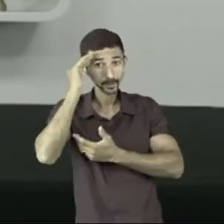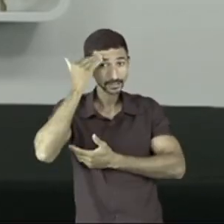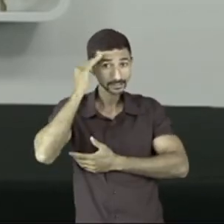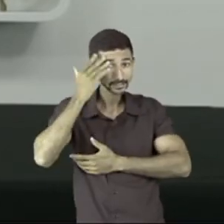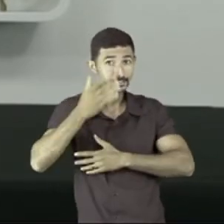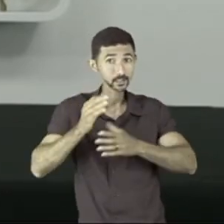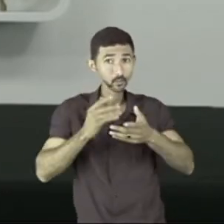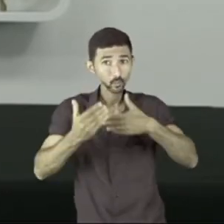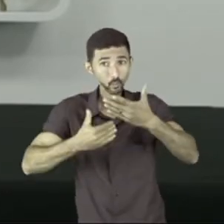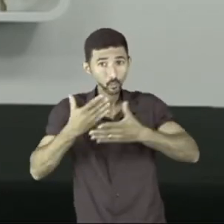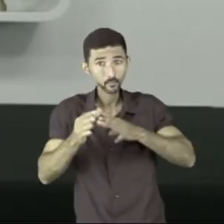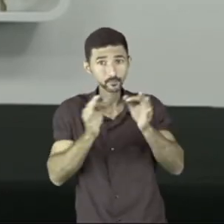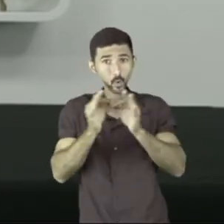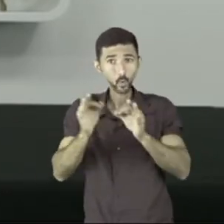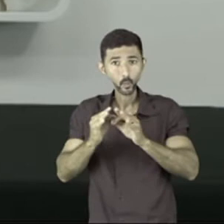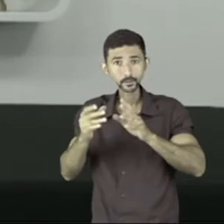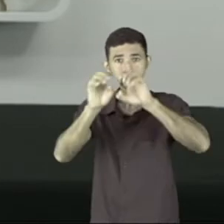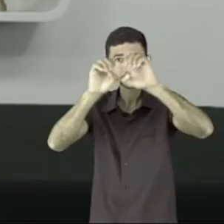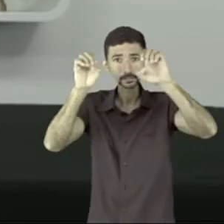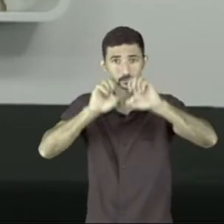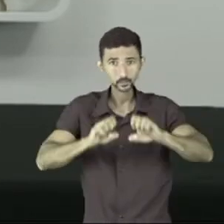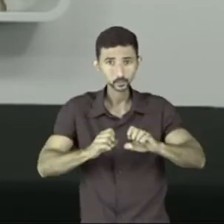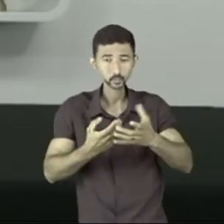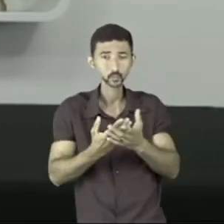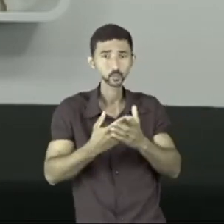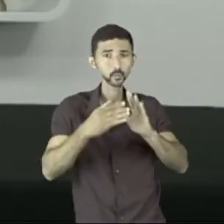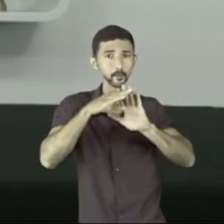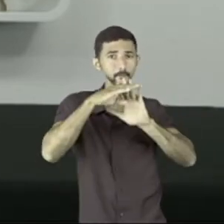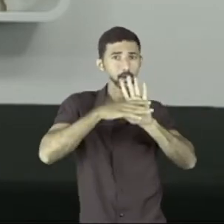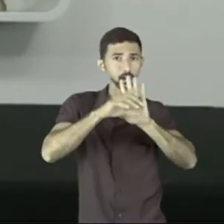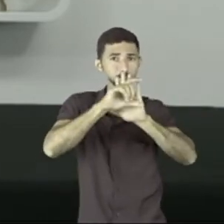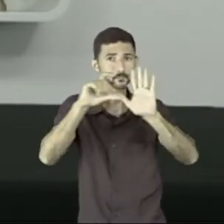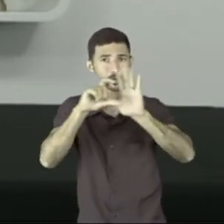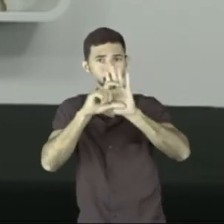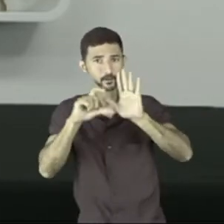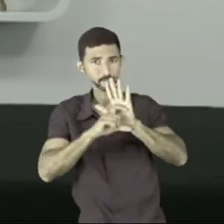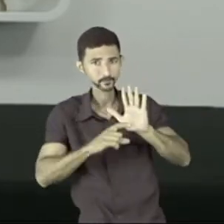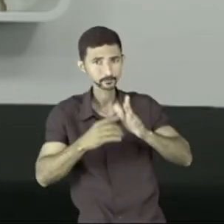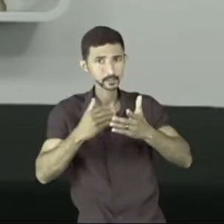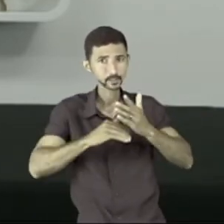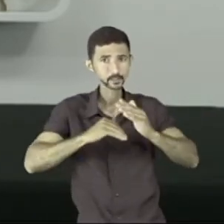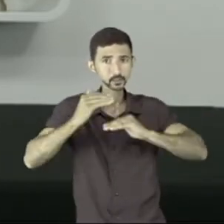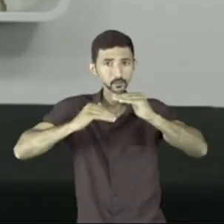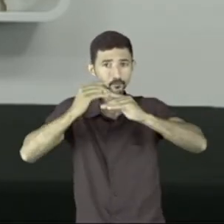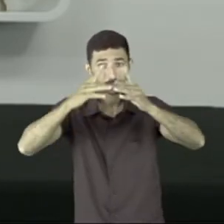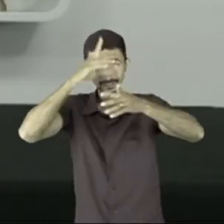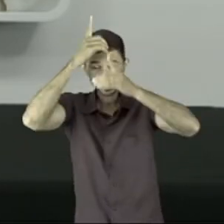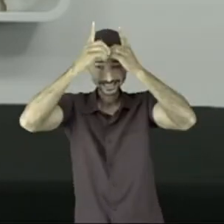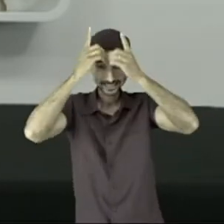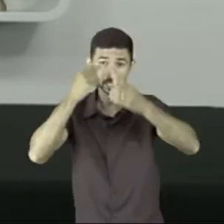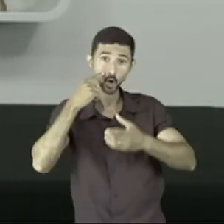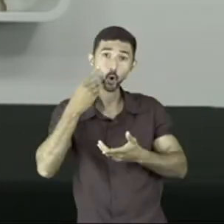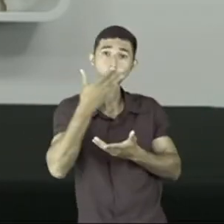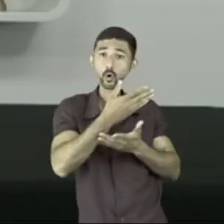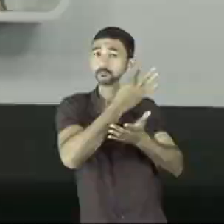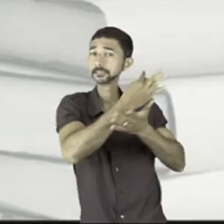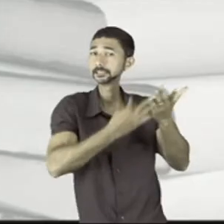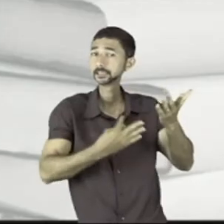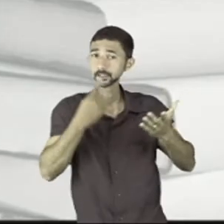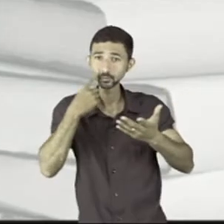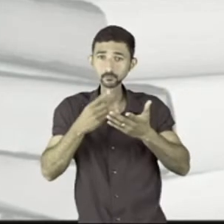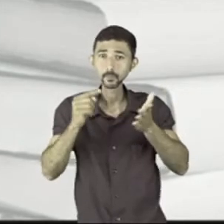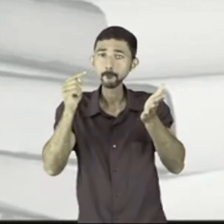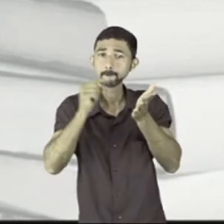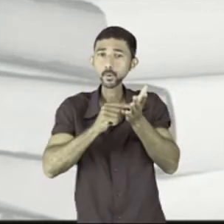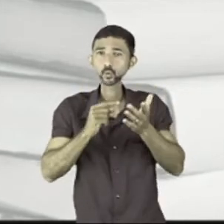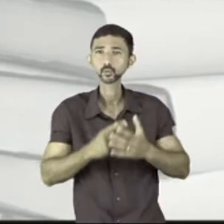como é que funciona essa questão da estrutura do parágrafo e do desenvolvimento das ideias. Volta para o texto para a gente prestar atenção agora na